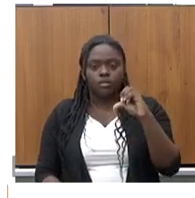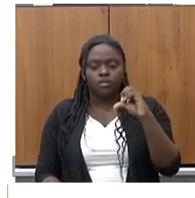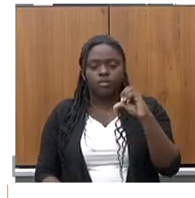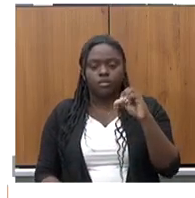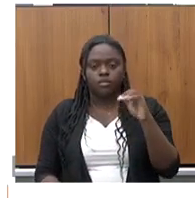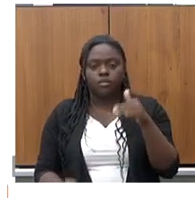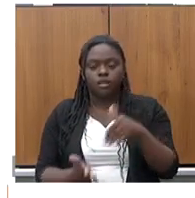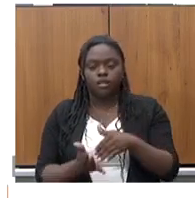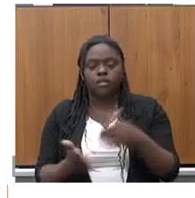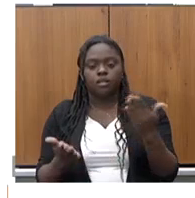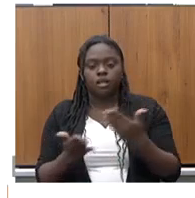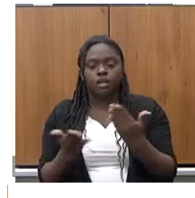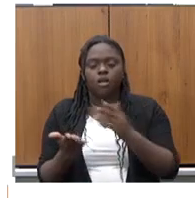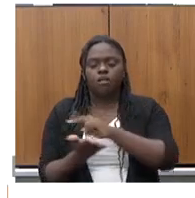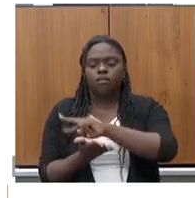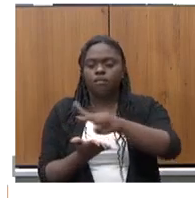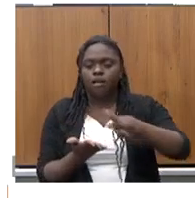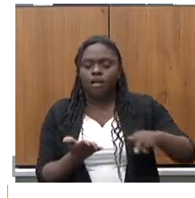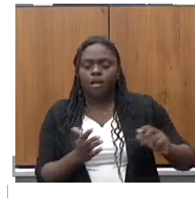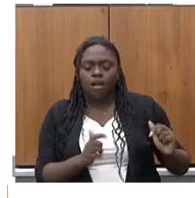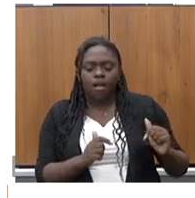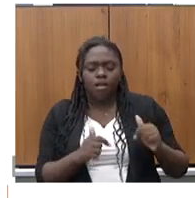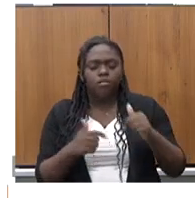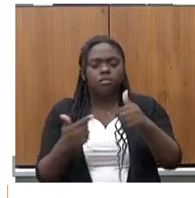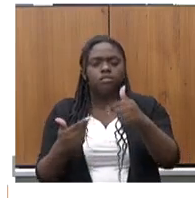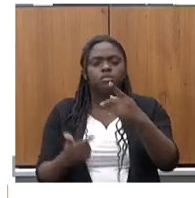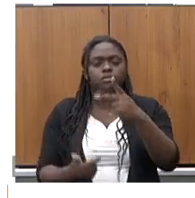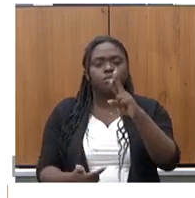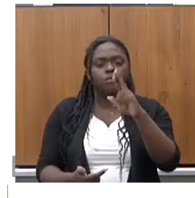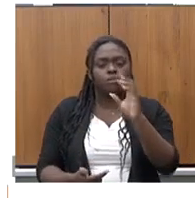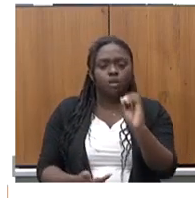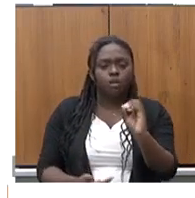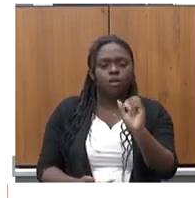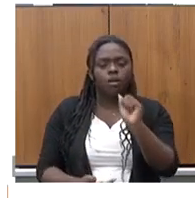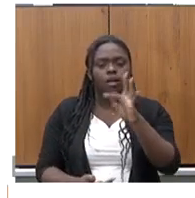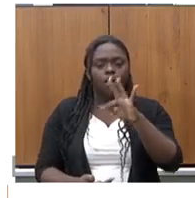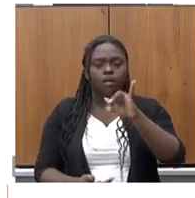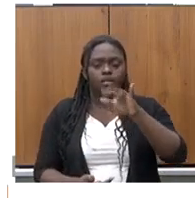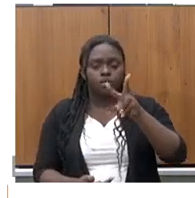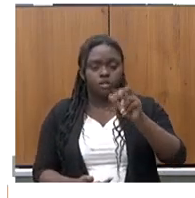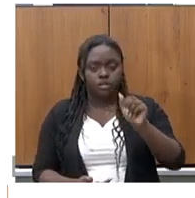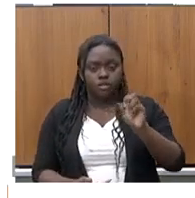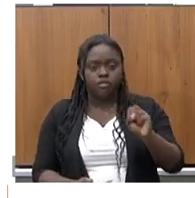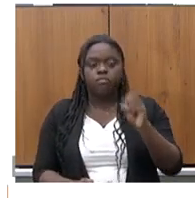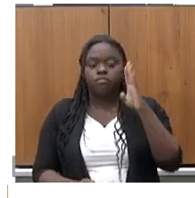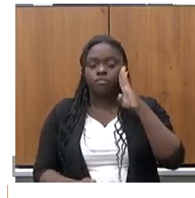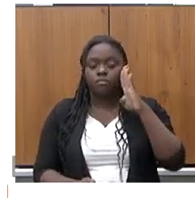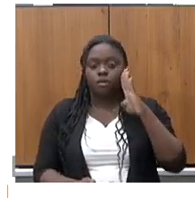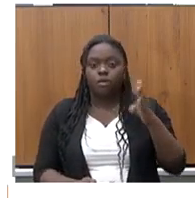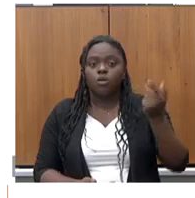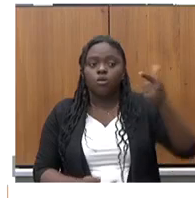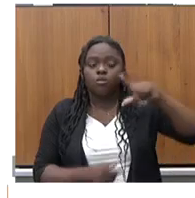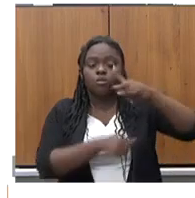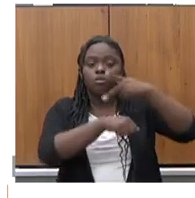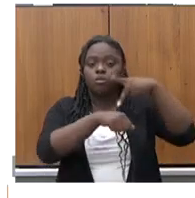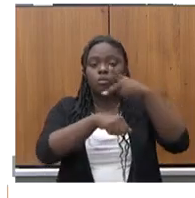várias ações proativas, inclusive internacionais para